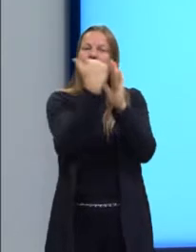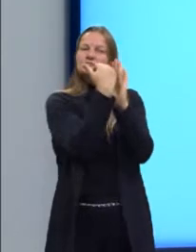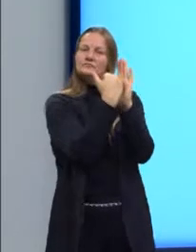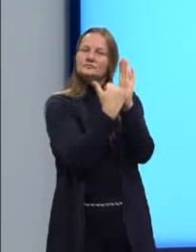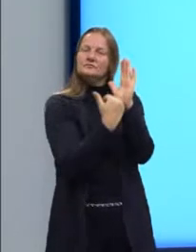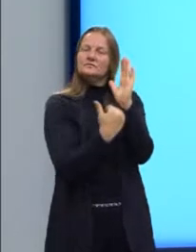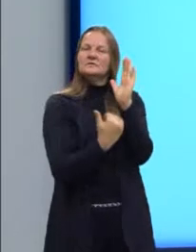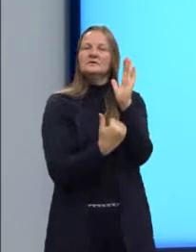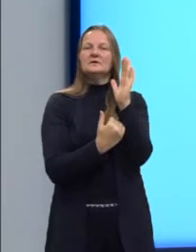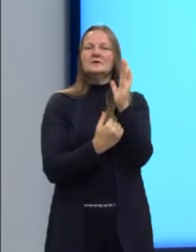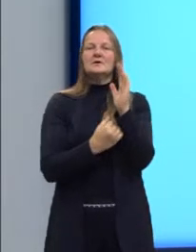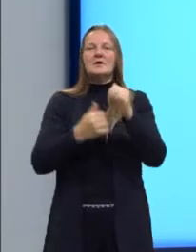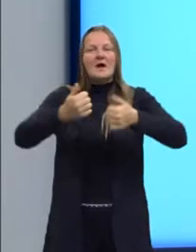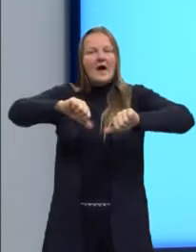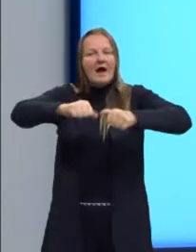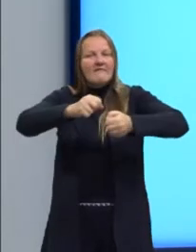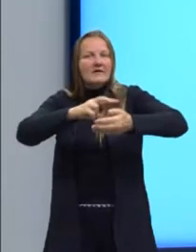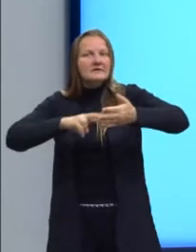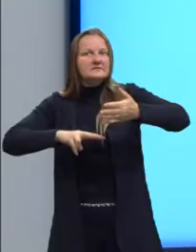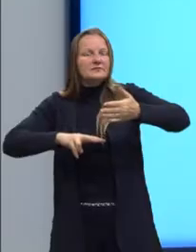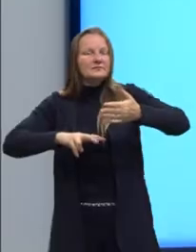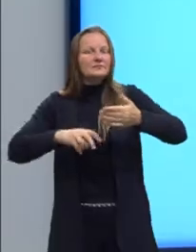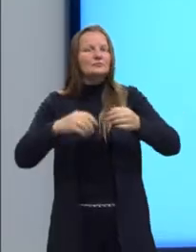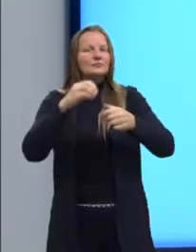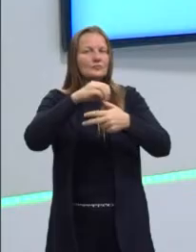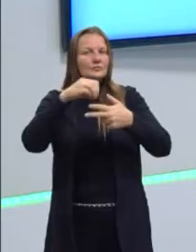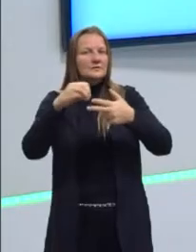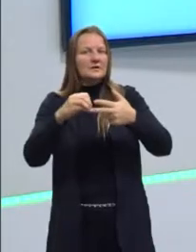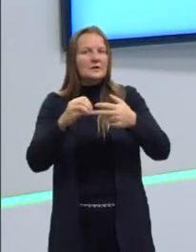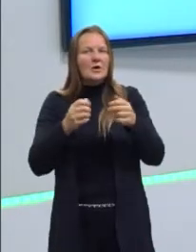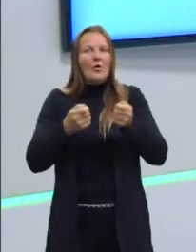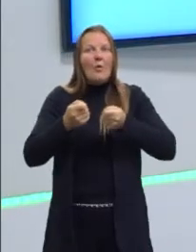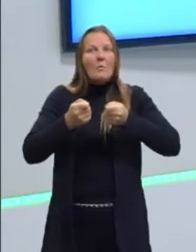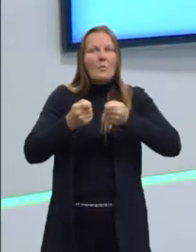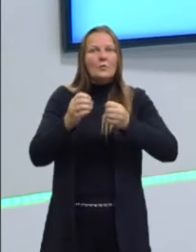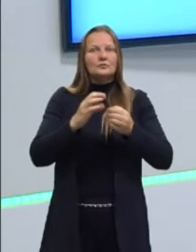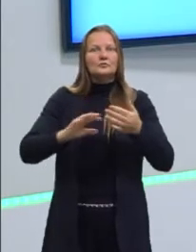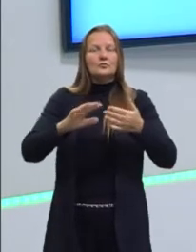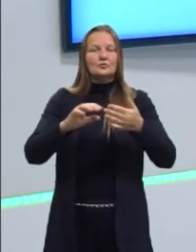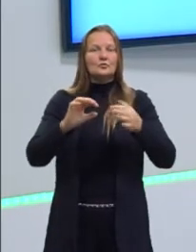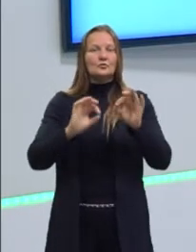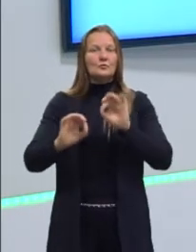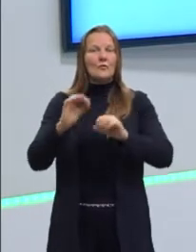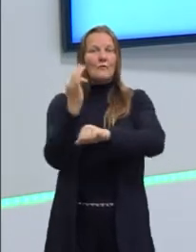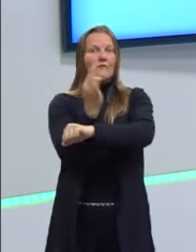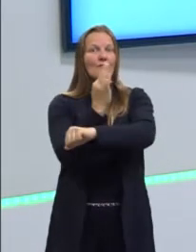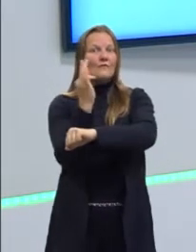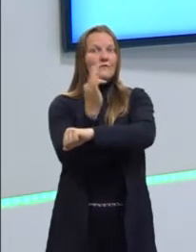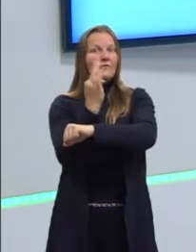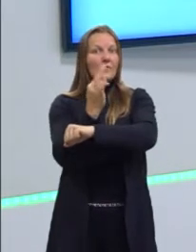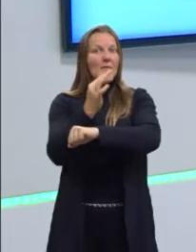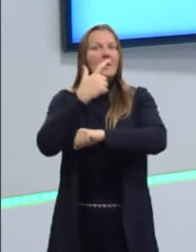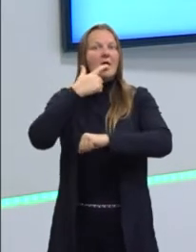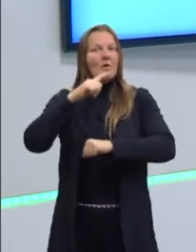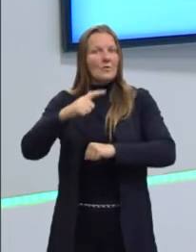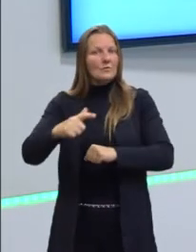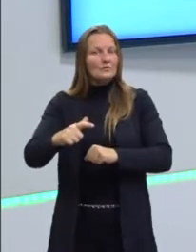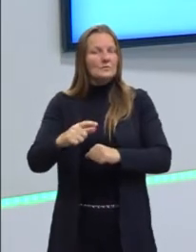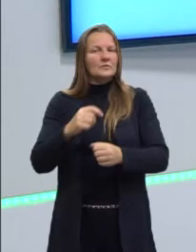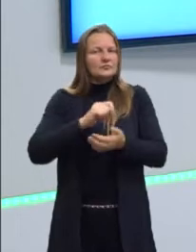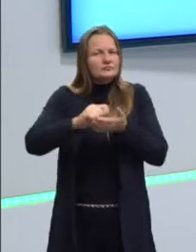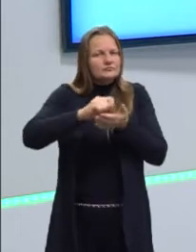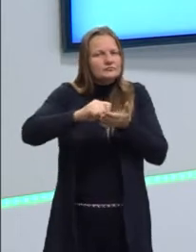avaliação do Enem, essa competência vai analisar o domínio da modalidade escrita formal da língua, o que